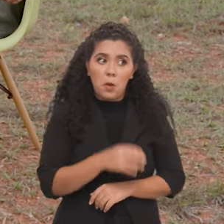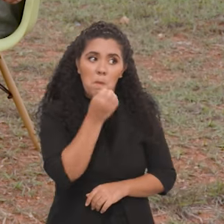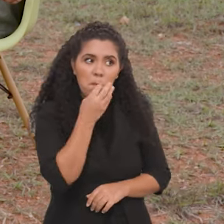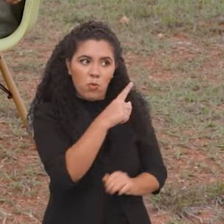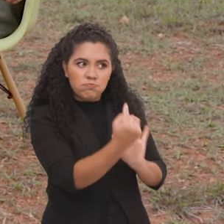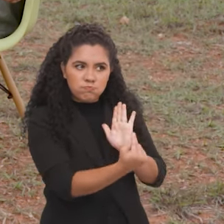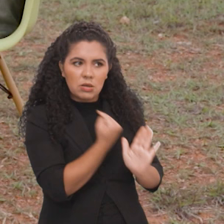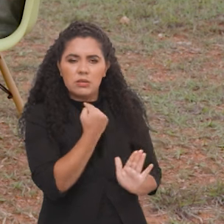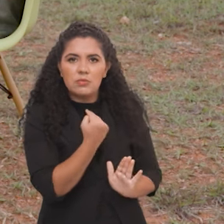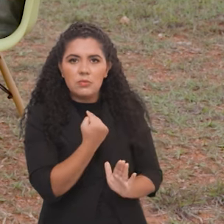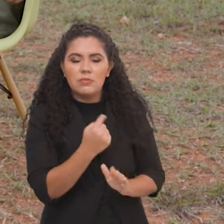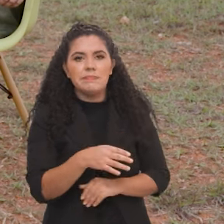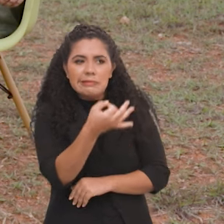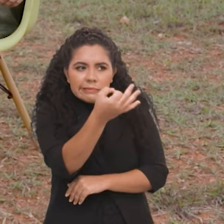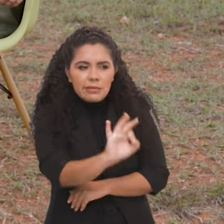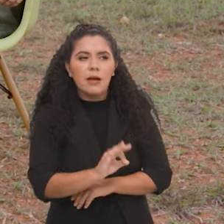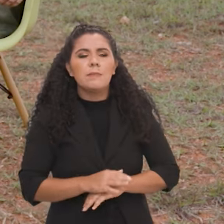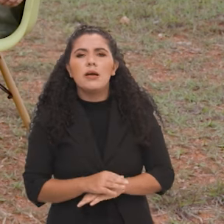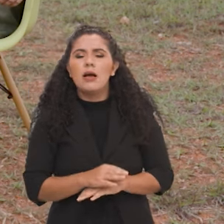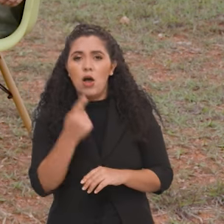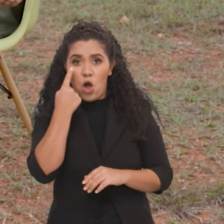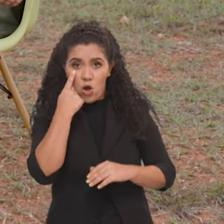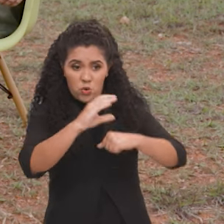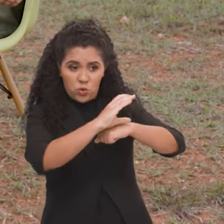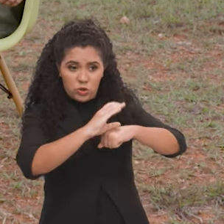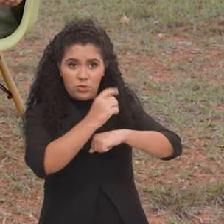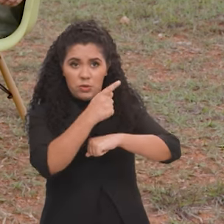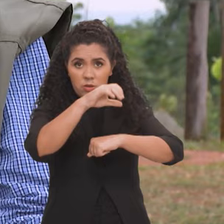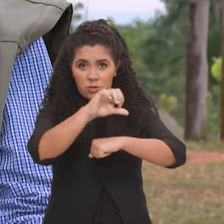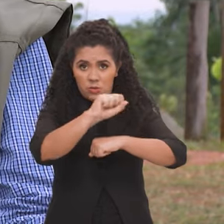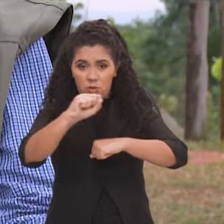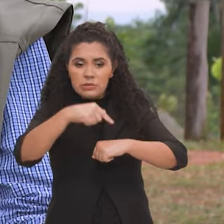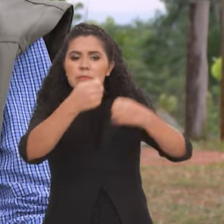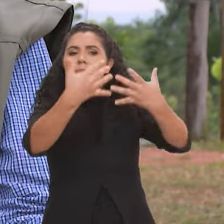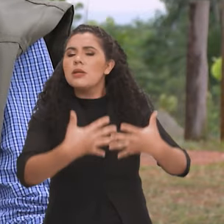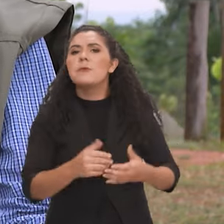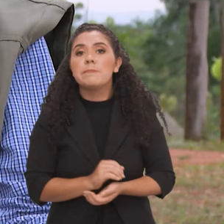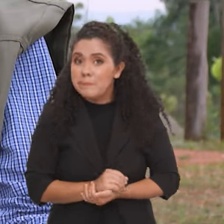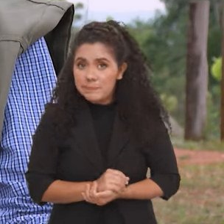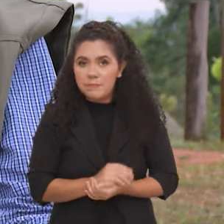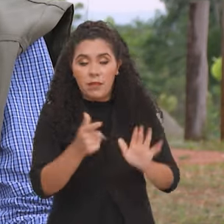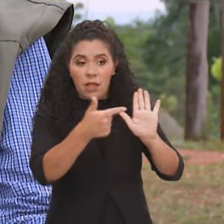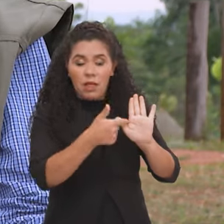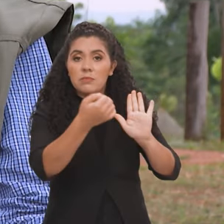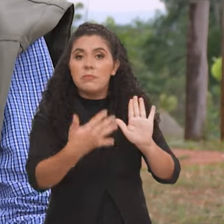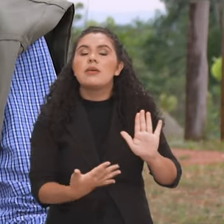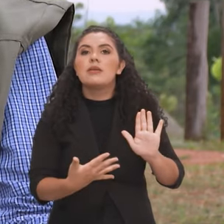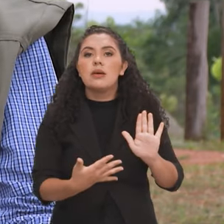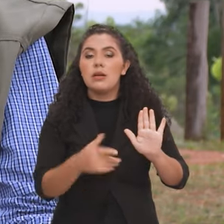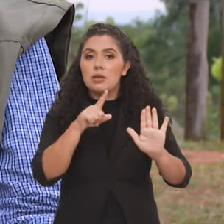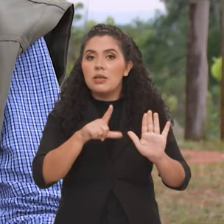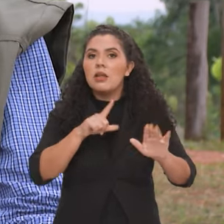muito boa, porque é exatamente isso. assim, veja o que diz a nossa Constituição lá de 88. Ela diz assim, olha,